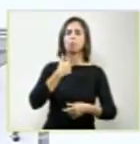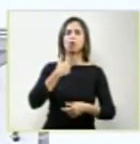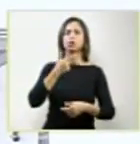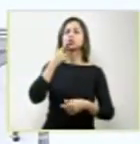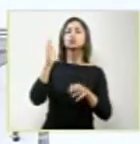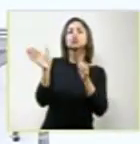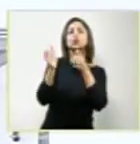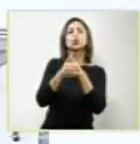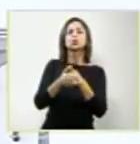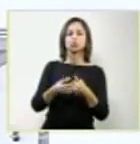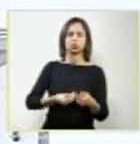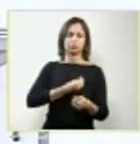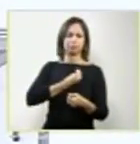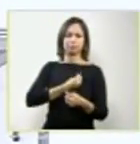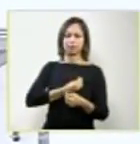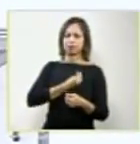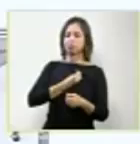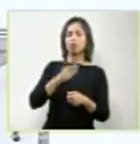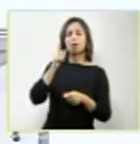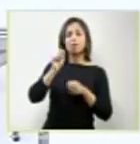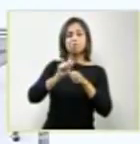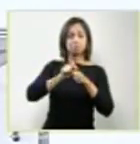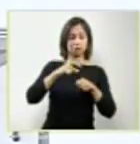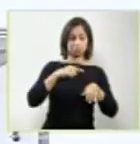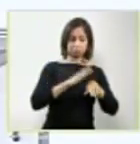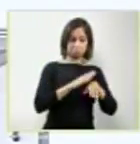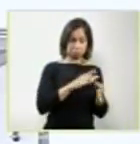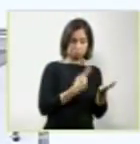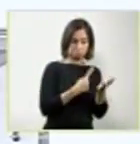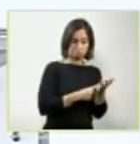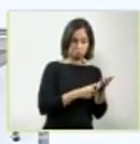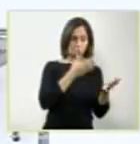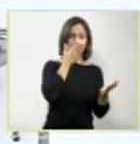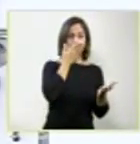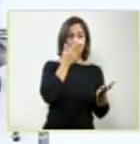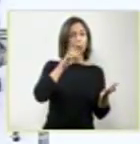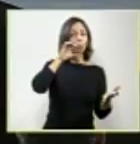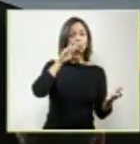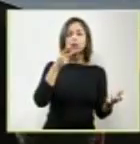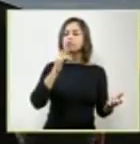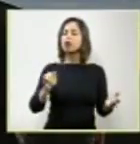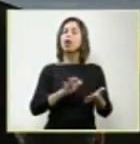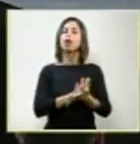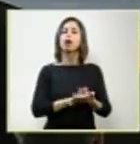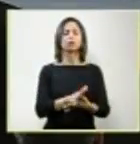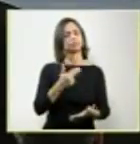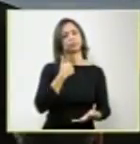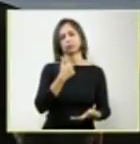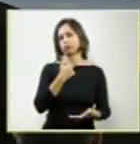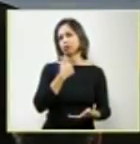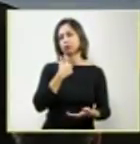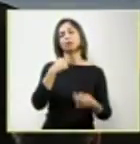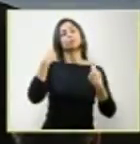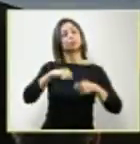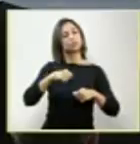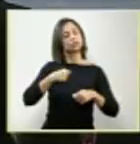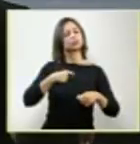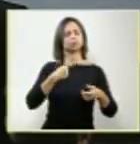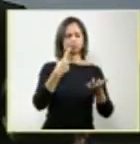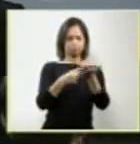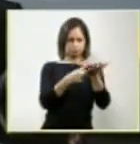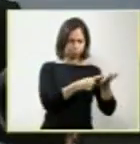dado o seu consentimento. Hoje, na medicina, trabalhamos com o consentimento